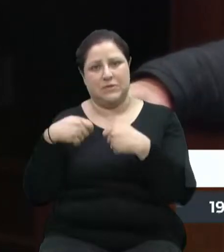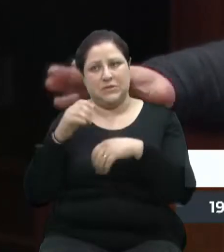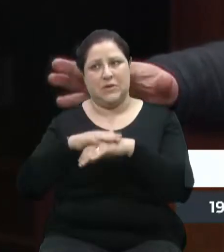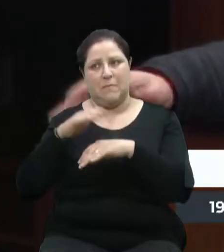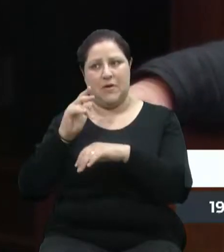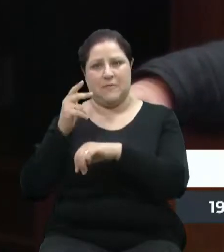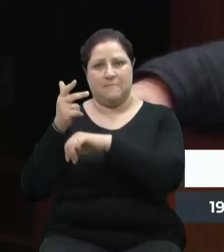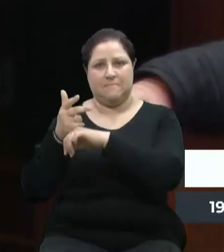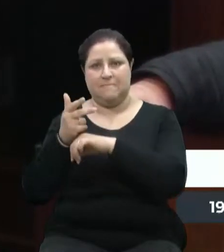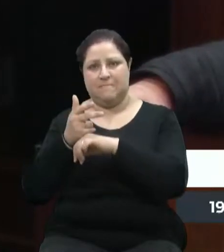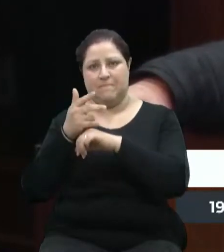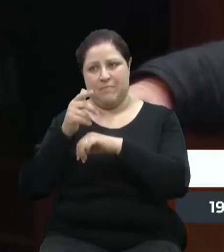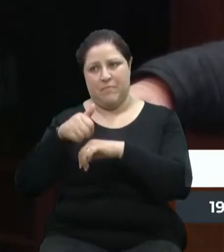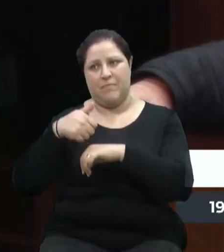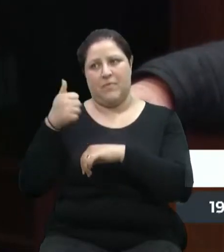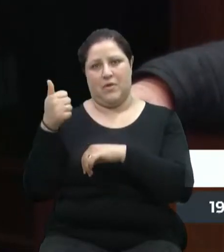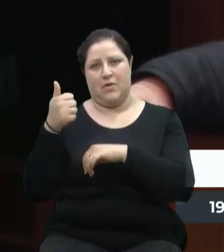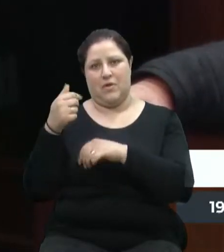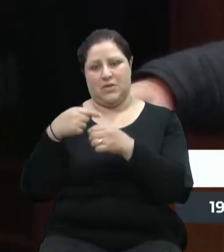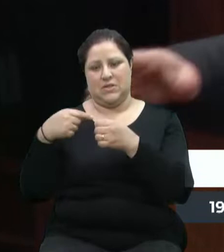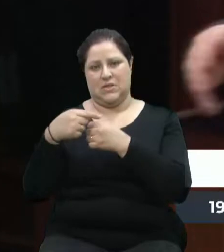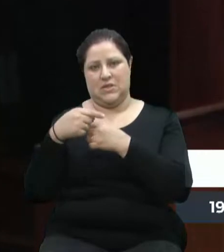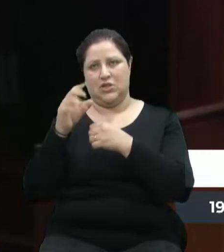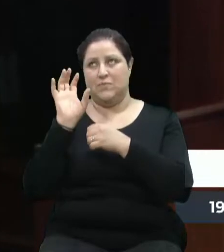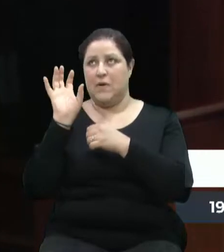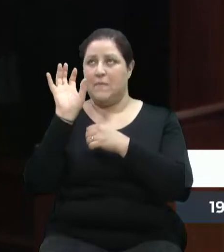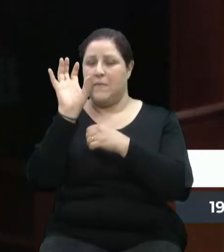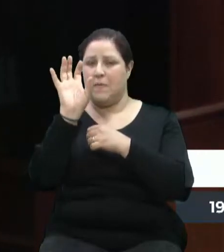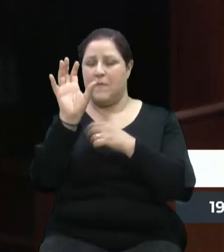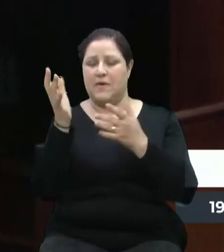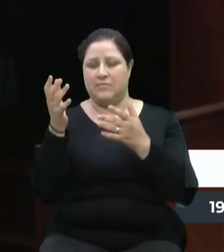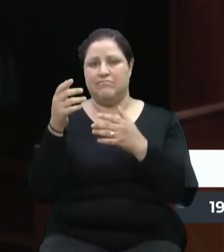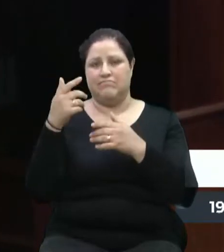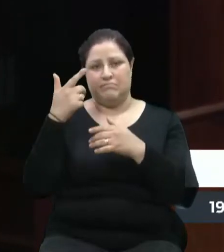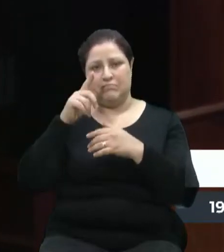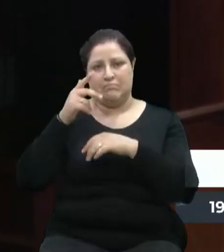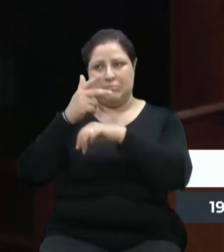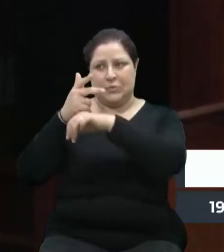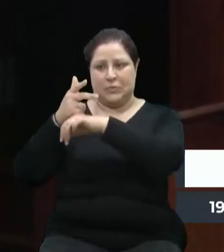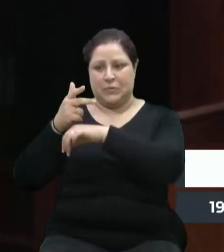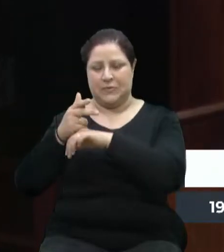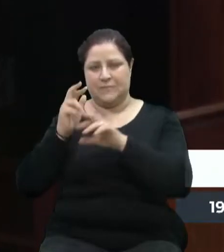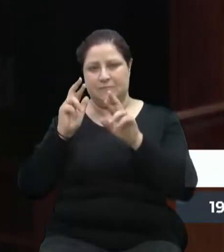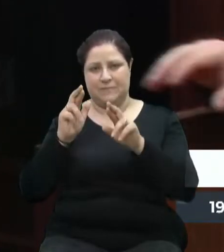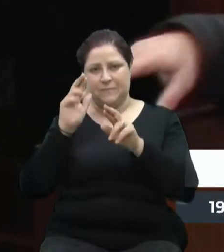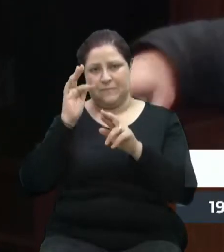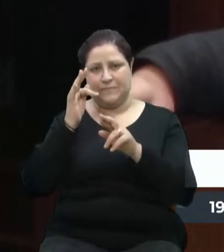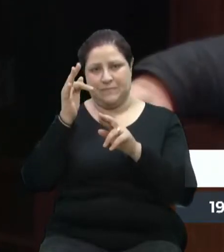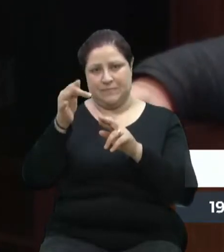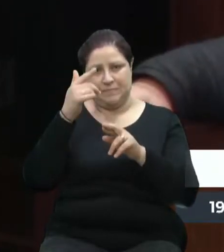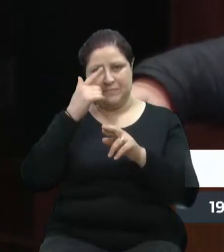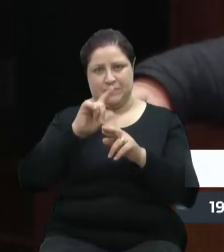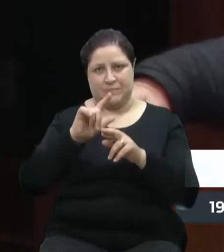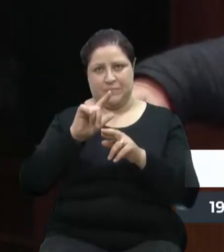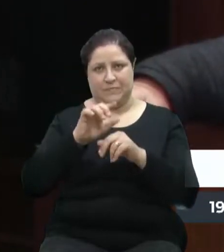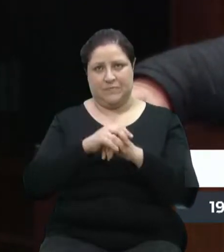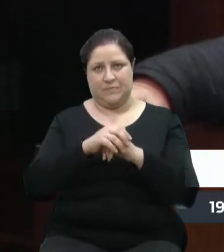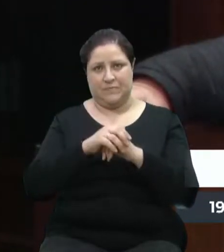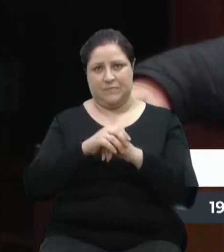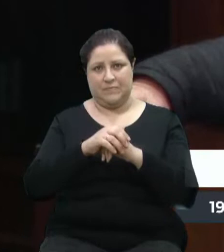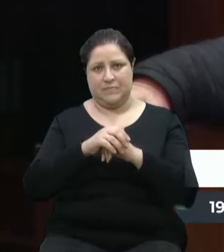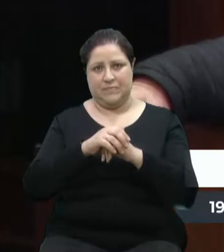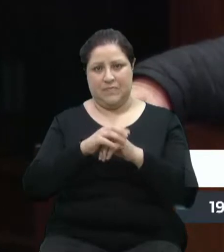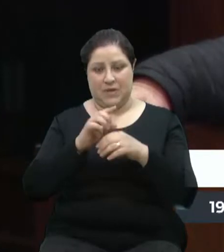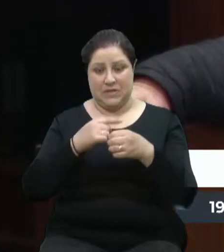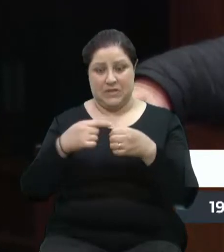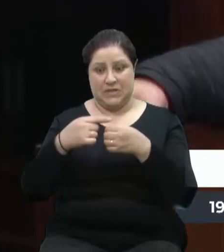Isso acho que a gente faz um apelo aí, que, claro, com certeza, logo, logo a gente terá aí a questão do cercamento